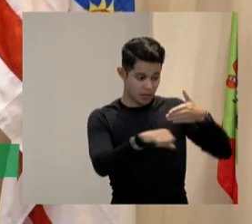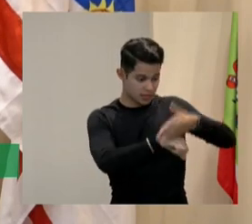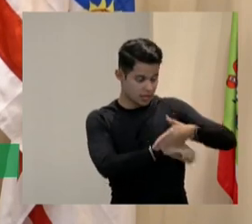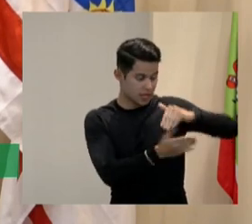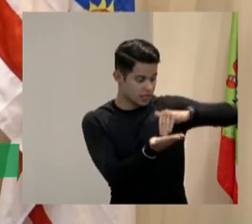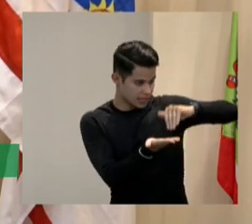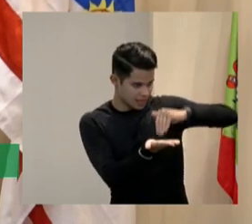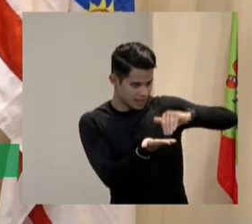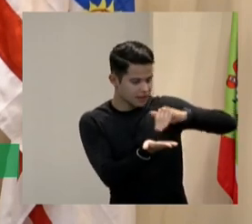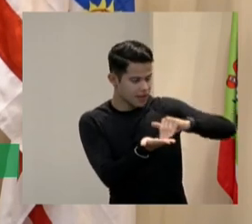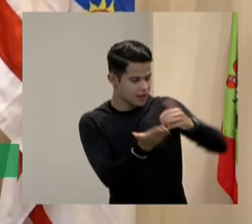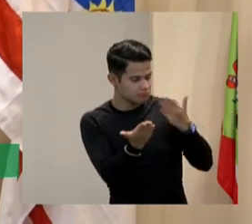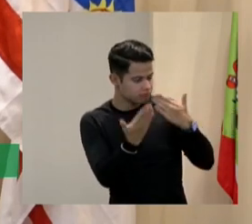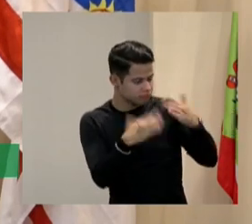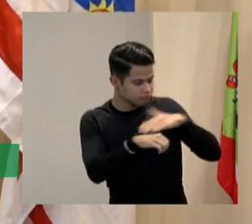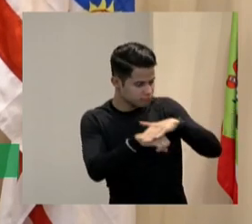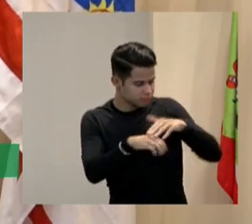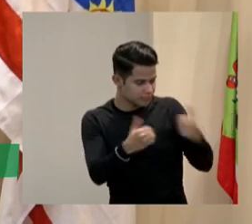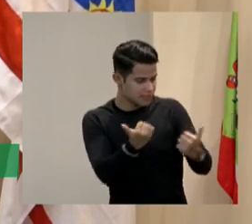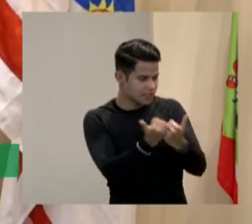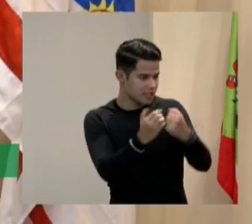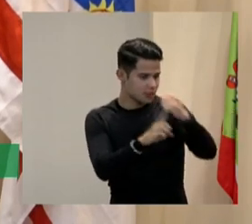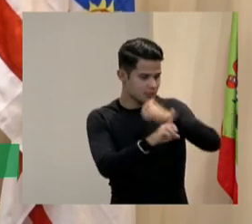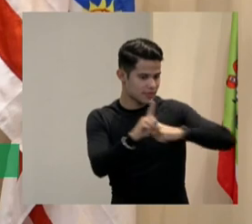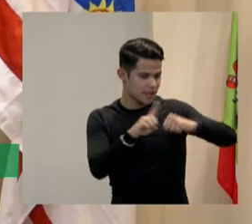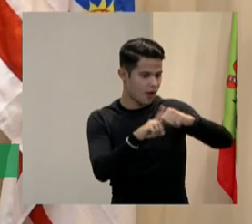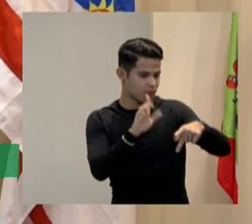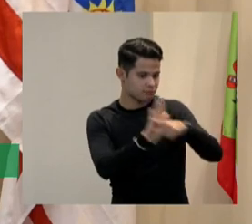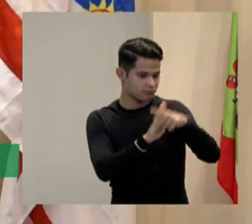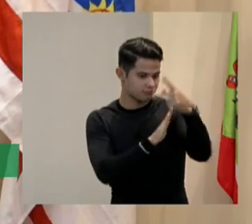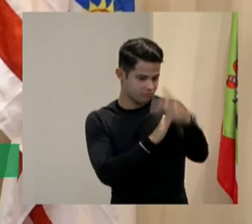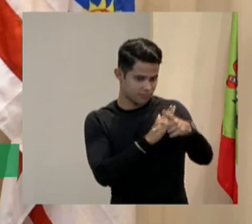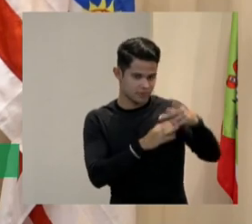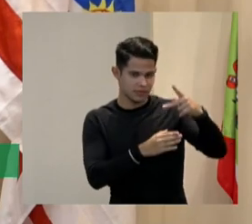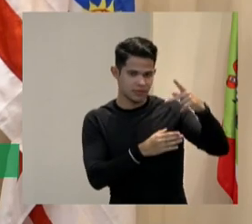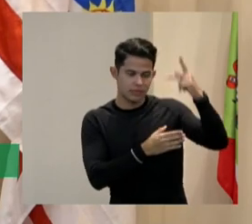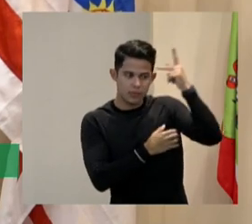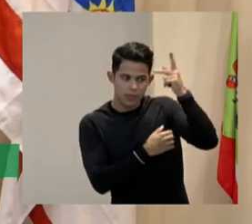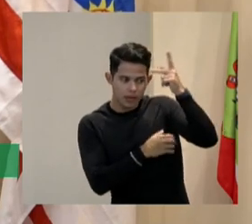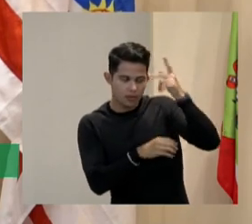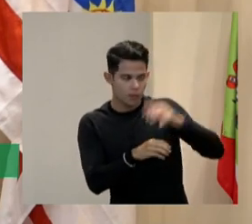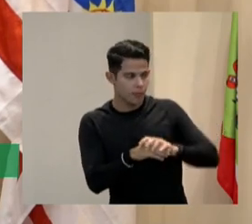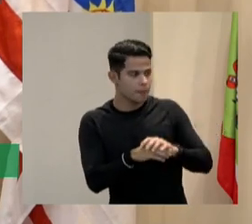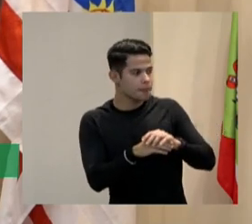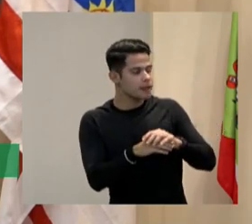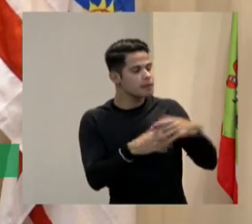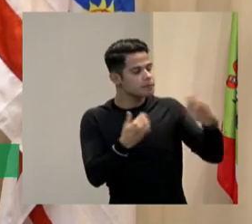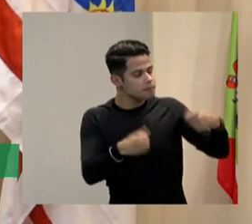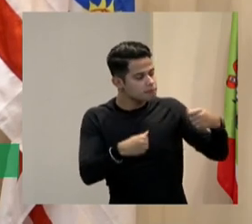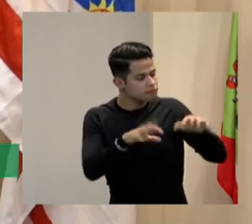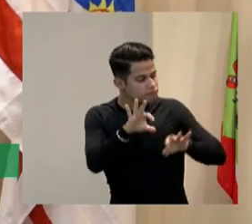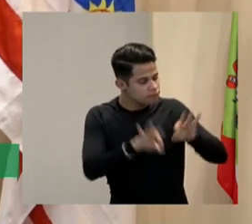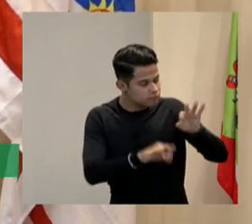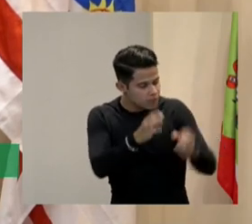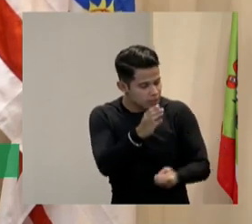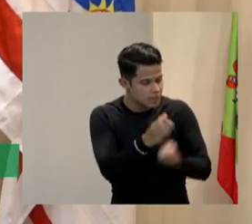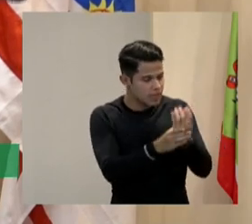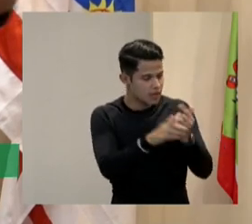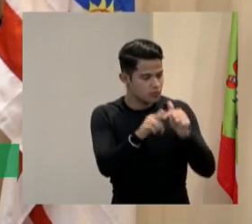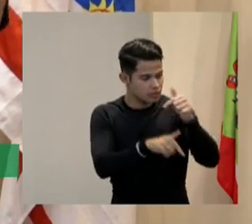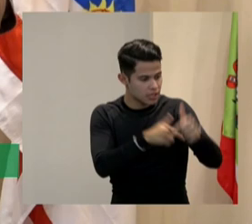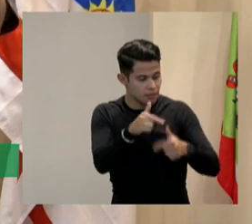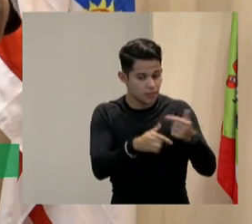de assistente social lá e eu estou para falar com ela a gente precisa montar um trabalho onde